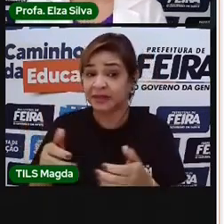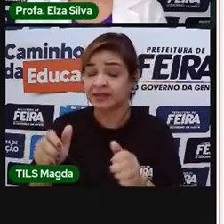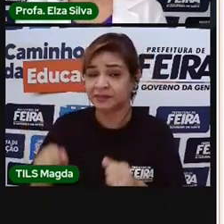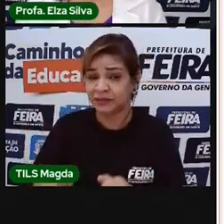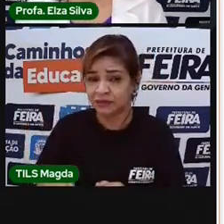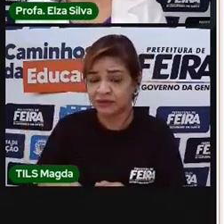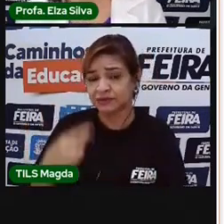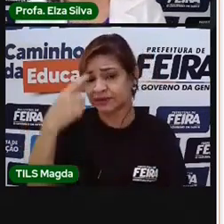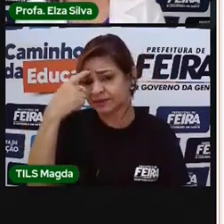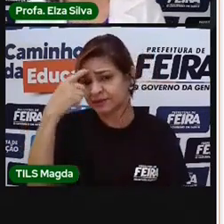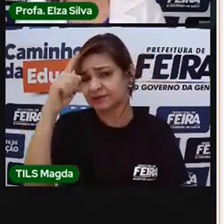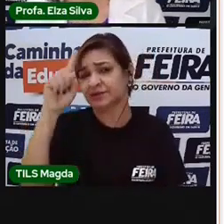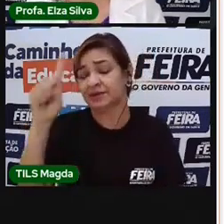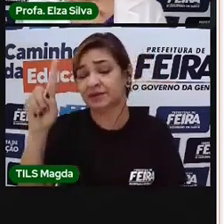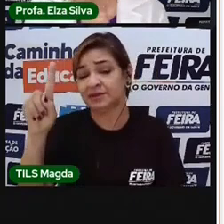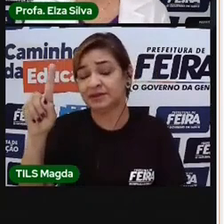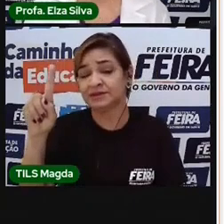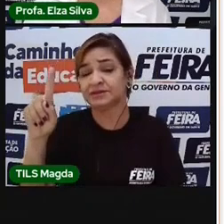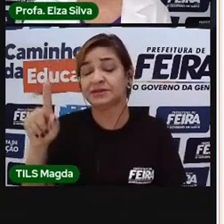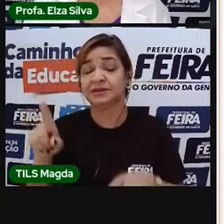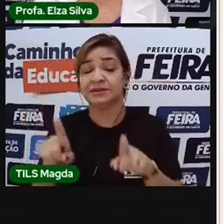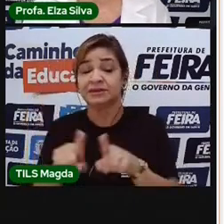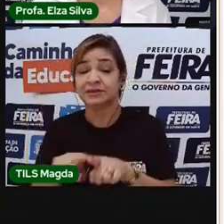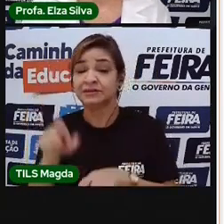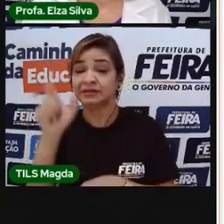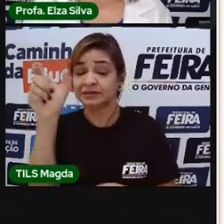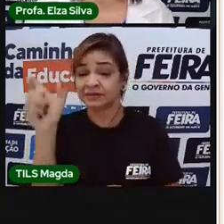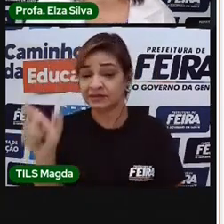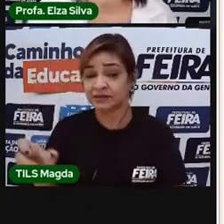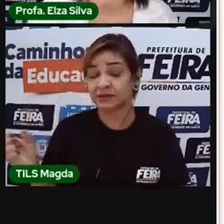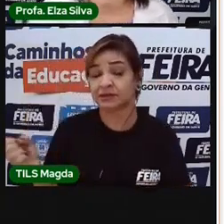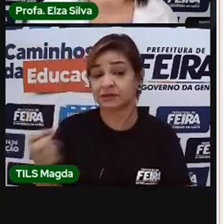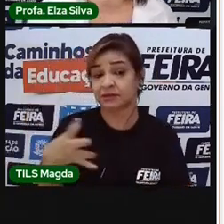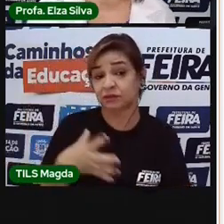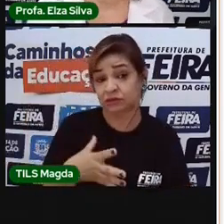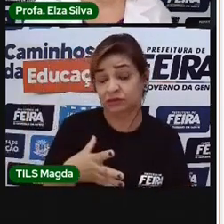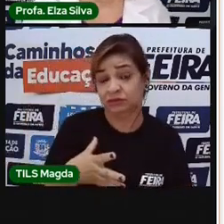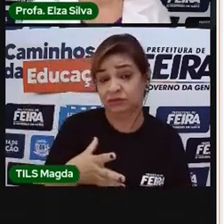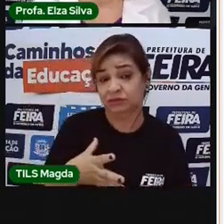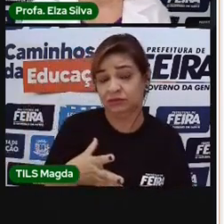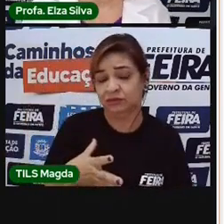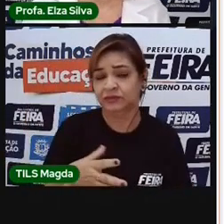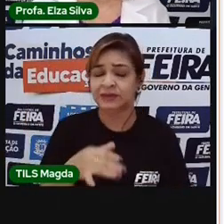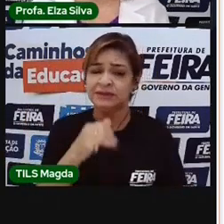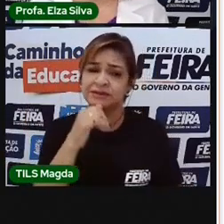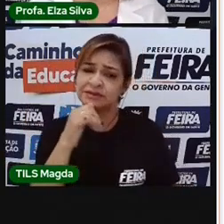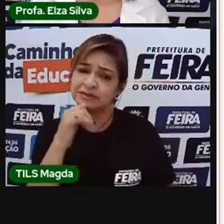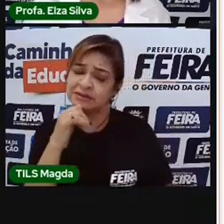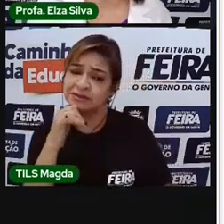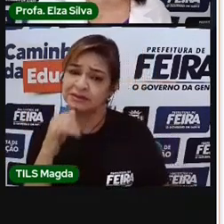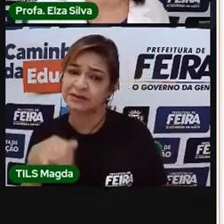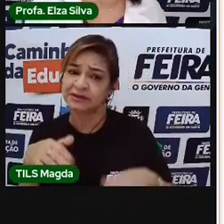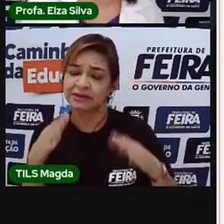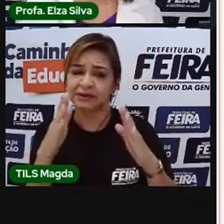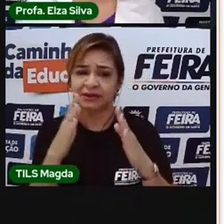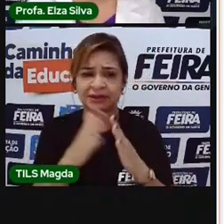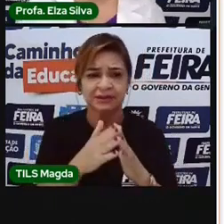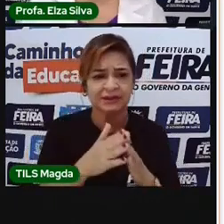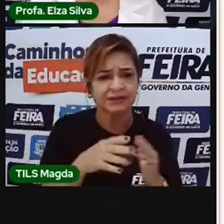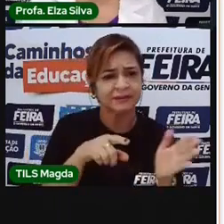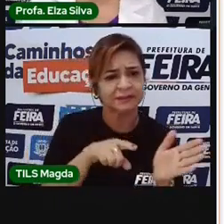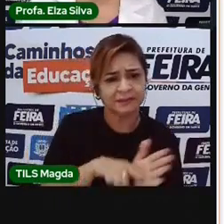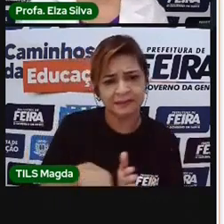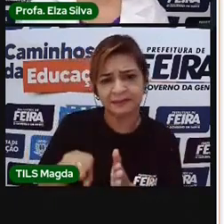criar novas categorias. Por exemplo, dentro da nossa casa, se vocês fizerem um tour,